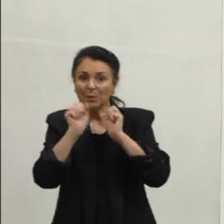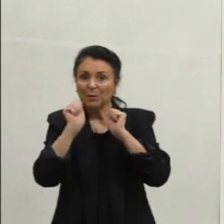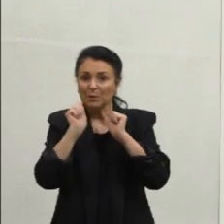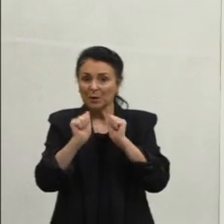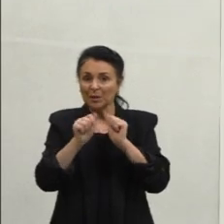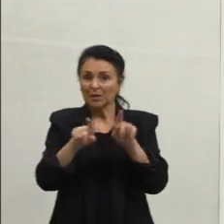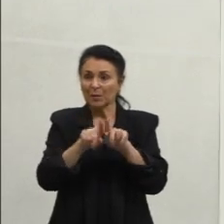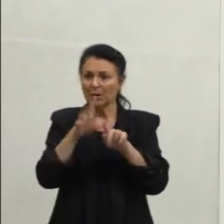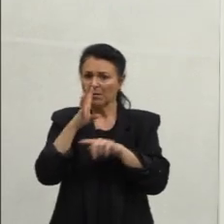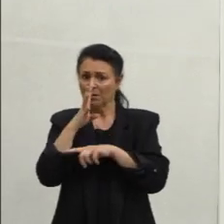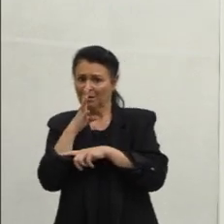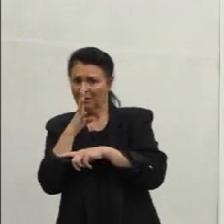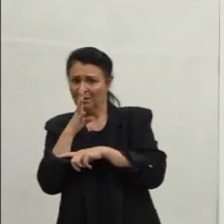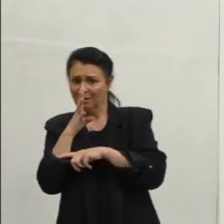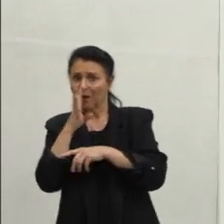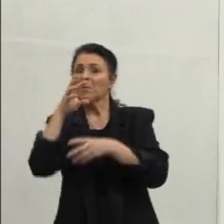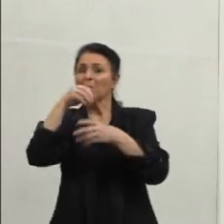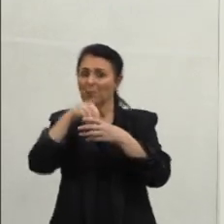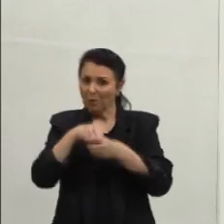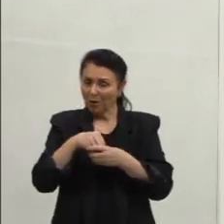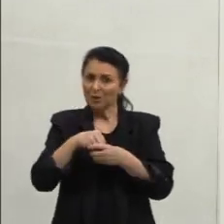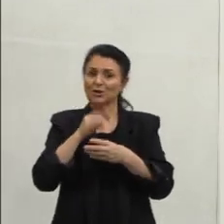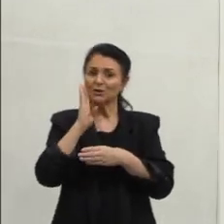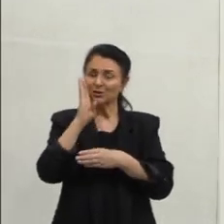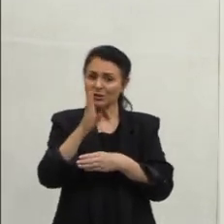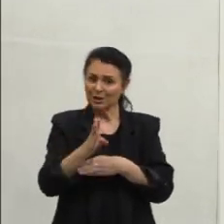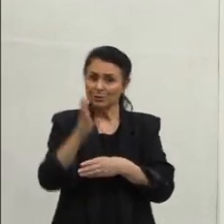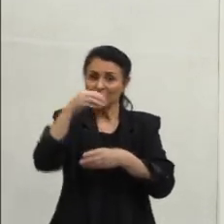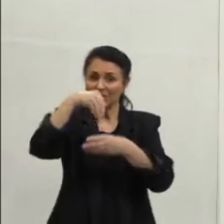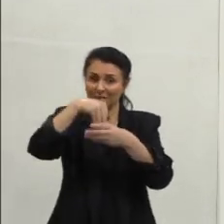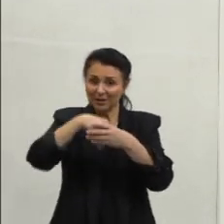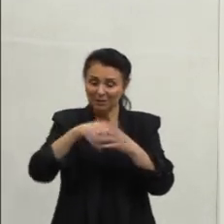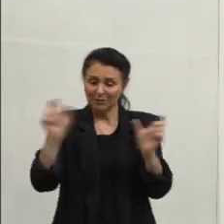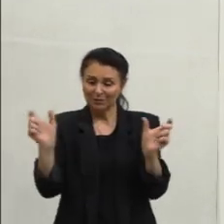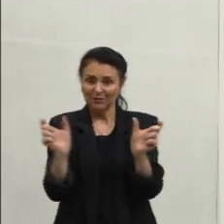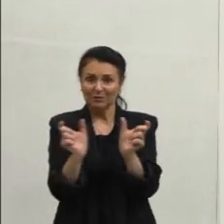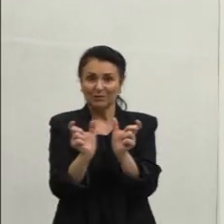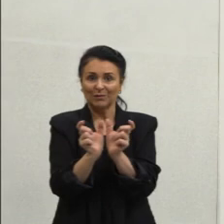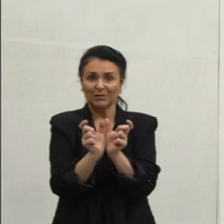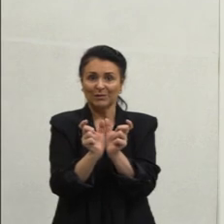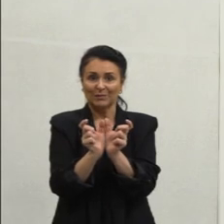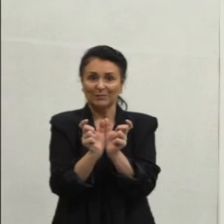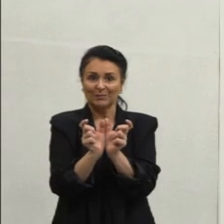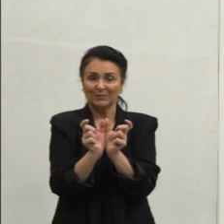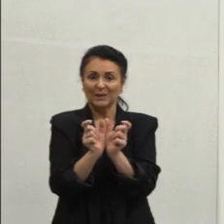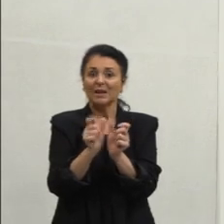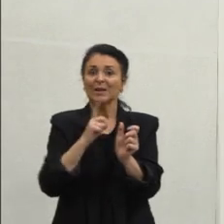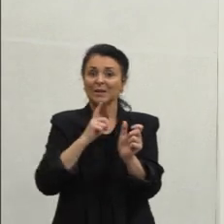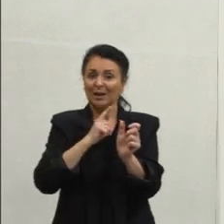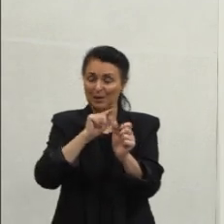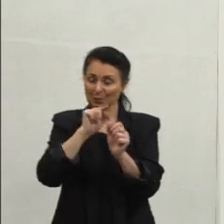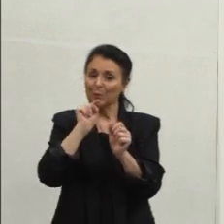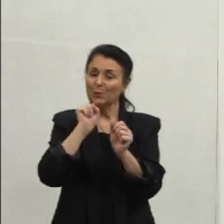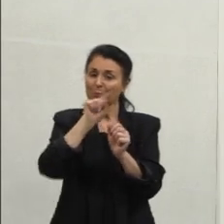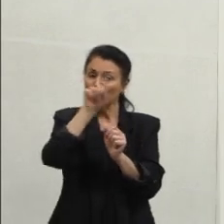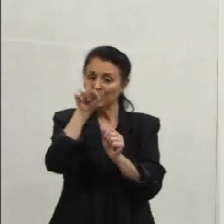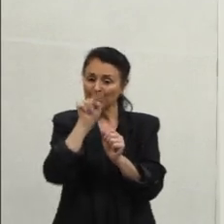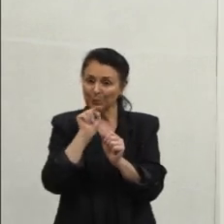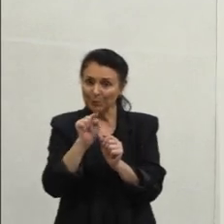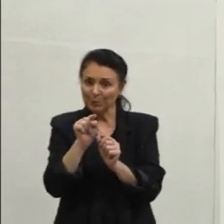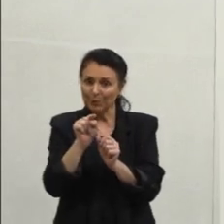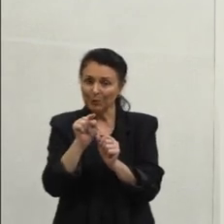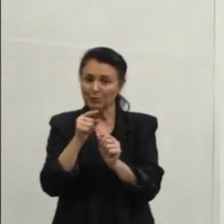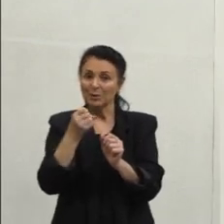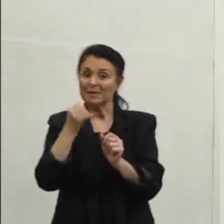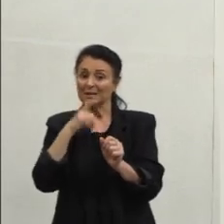forma direta ou indireta Dentro da frase Da forma direta Vai estar acompanhado pela pontuação Se está acompanhado